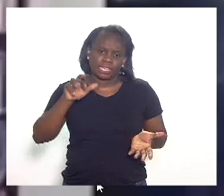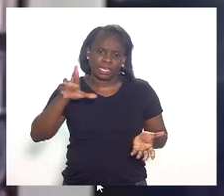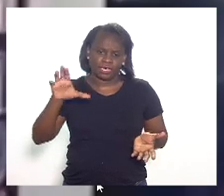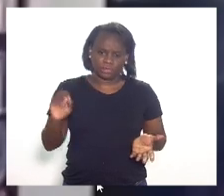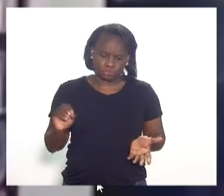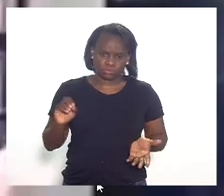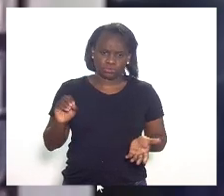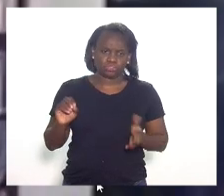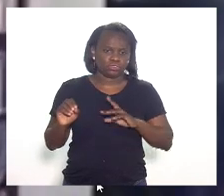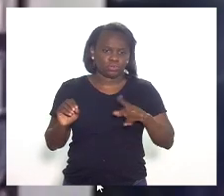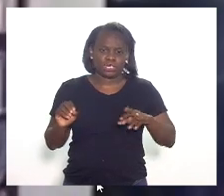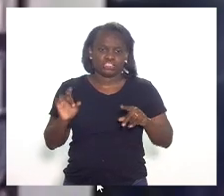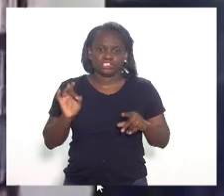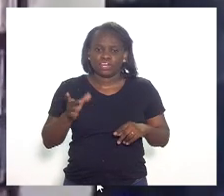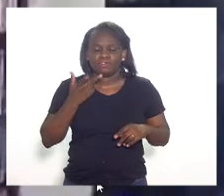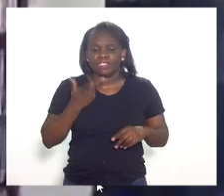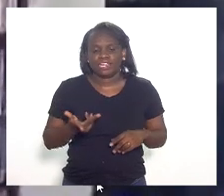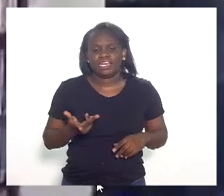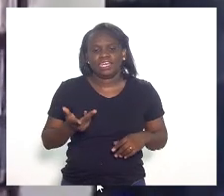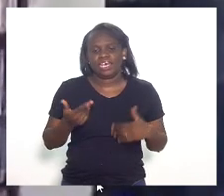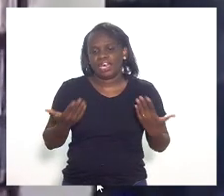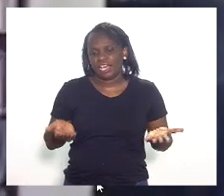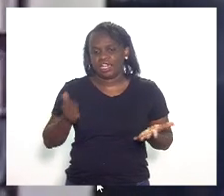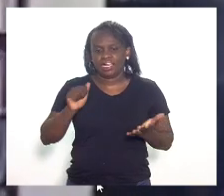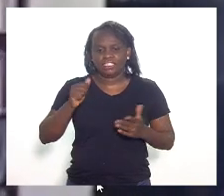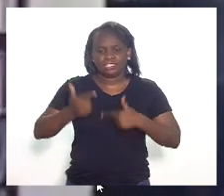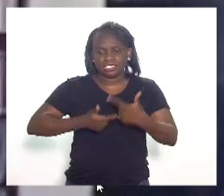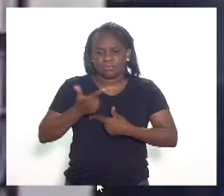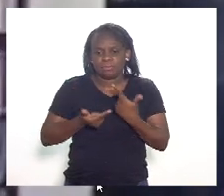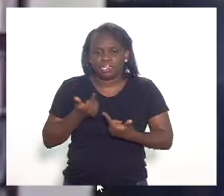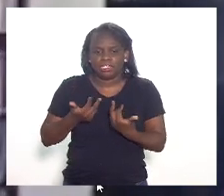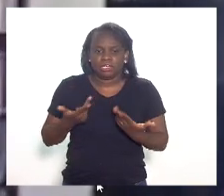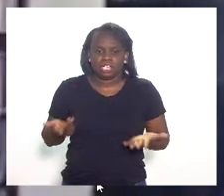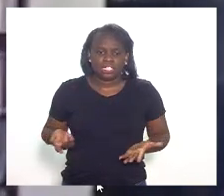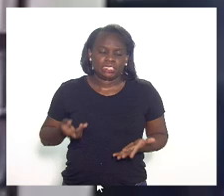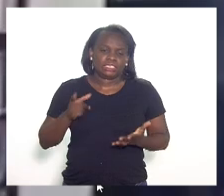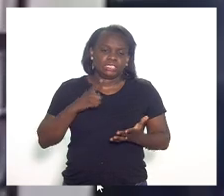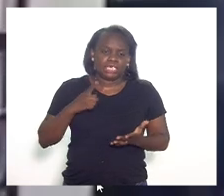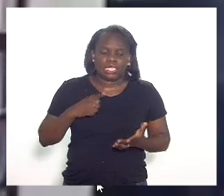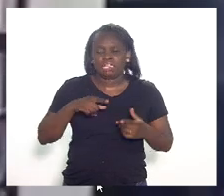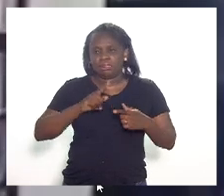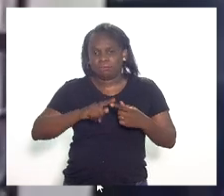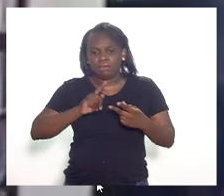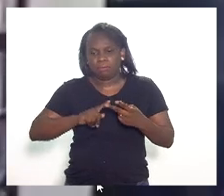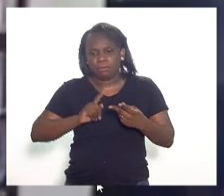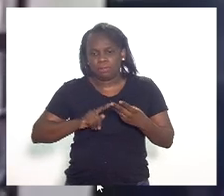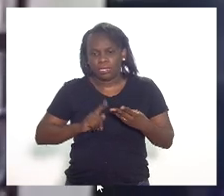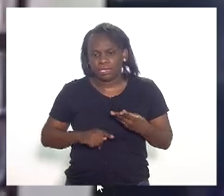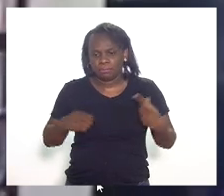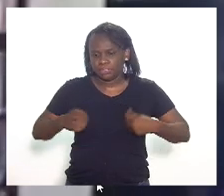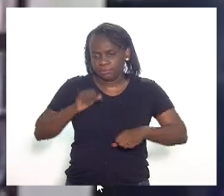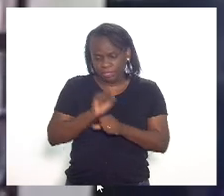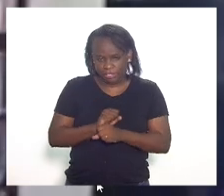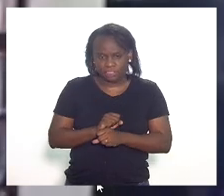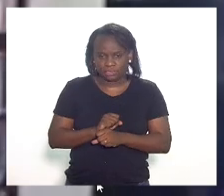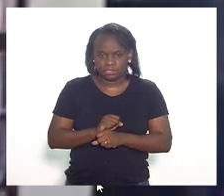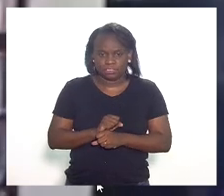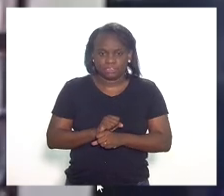que não é só você chegar e dizer que as atividades têm x, y, z, tem que parar.